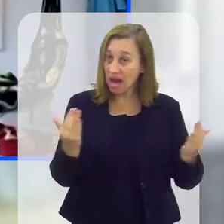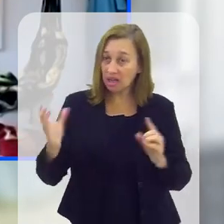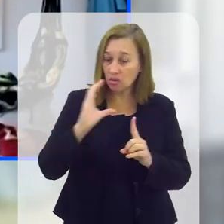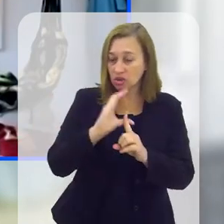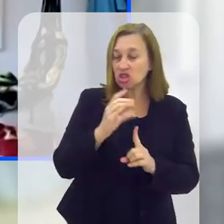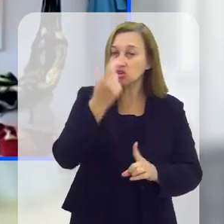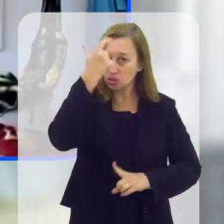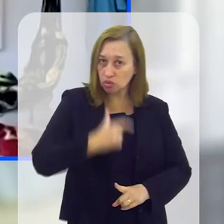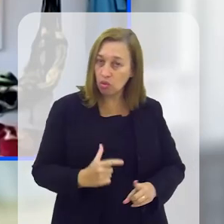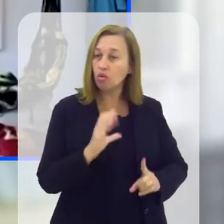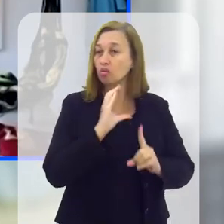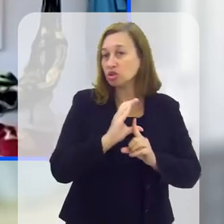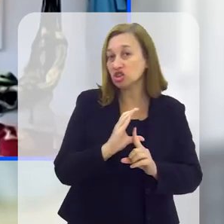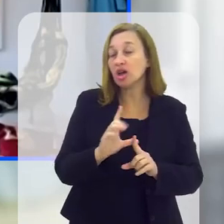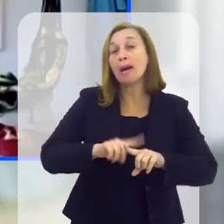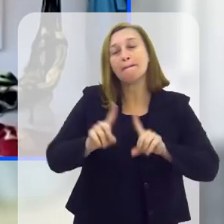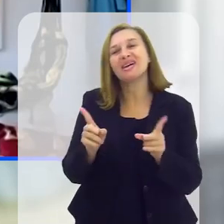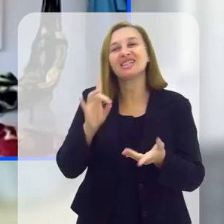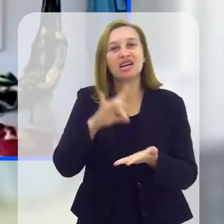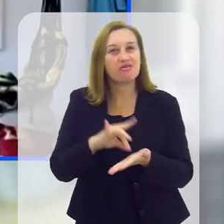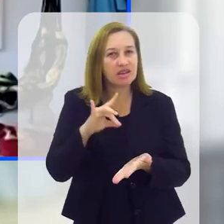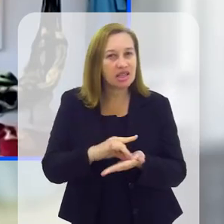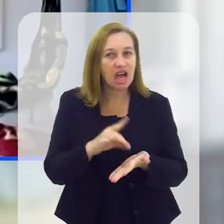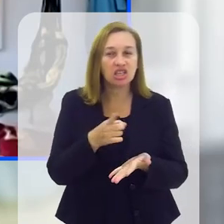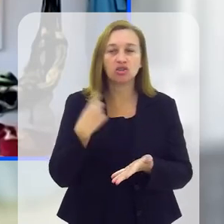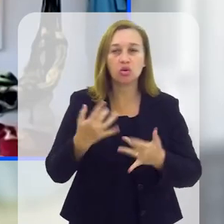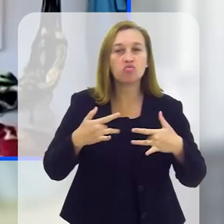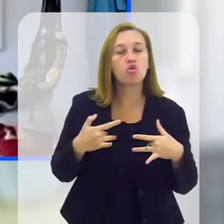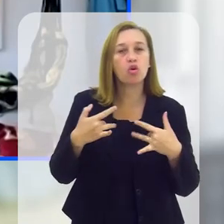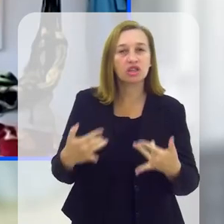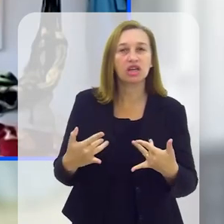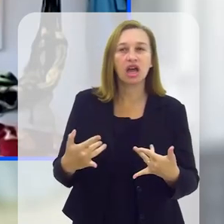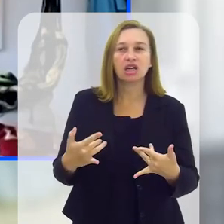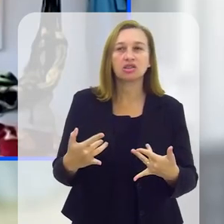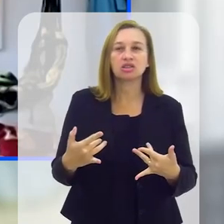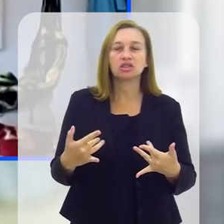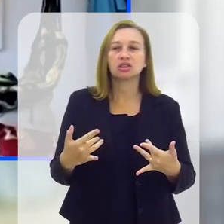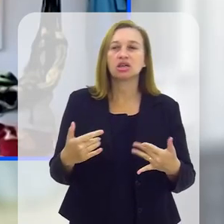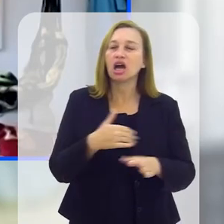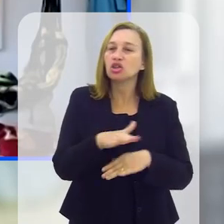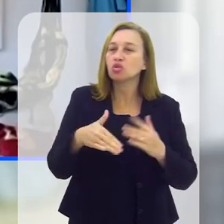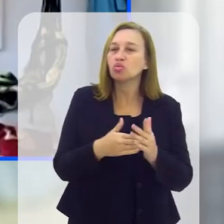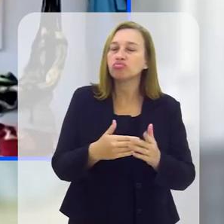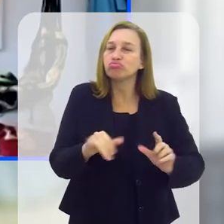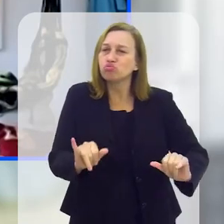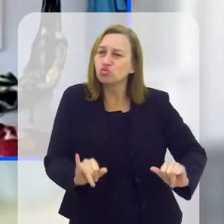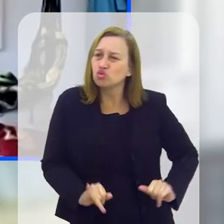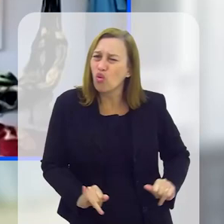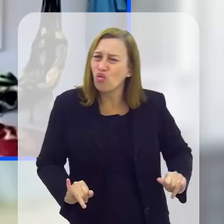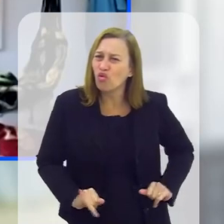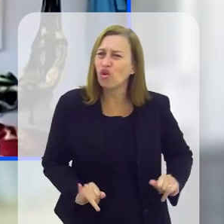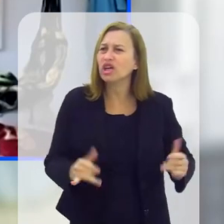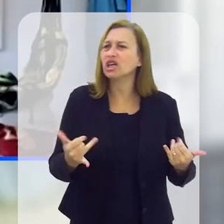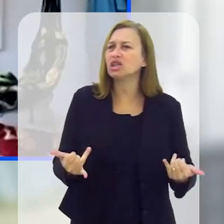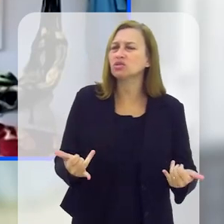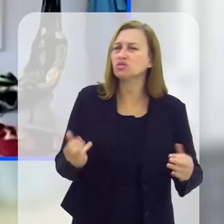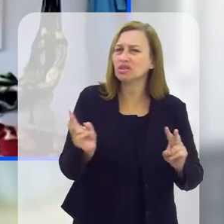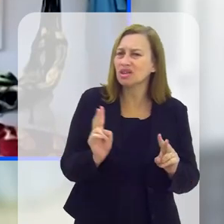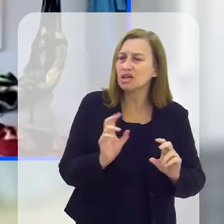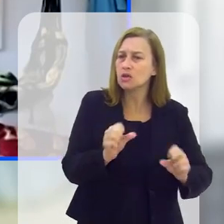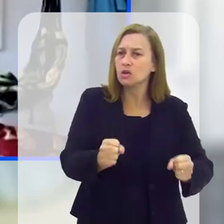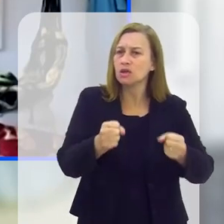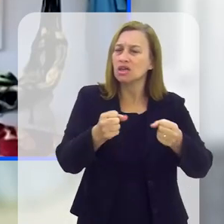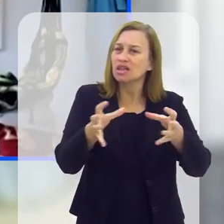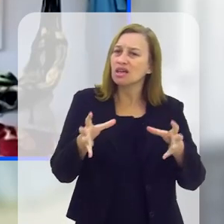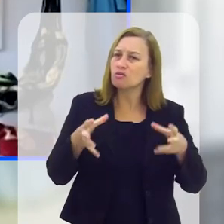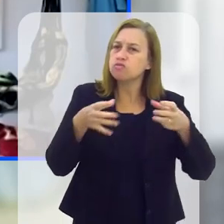Então, na verdade, nós devemos estar solidários a esses que estão sofrendo, a esses que estão nas